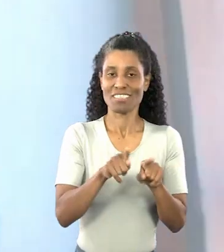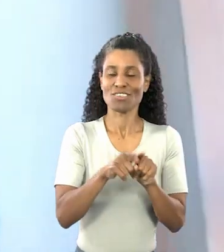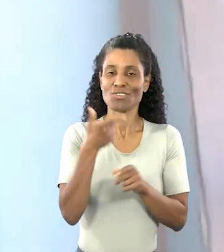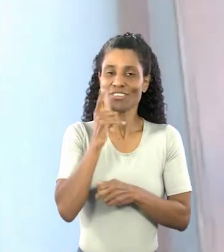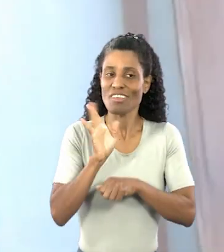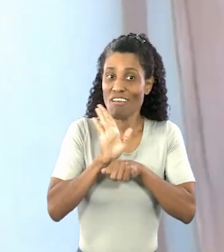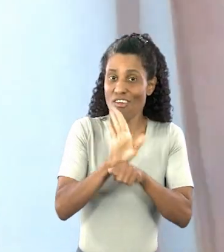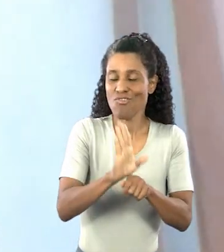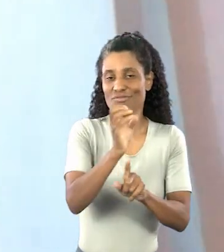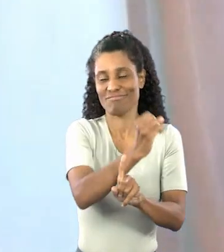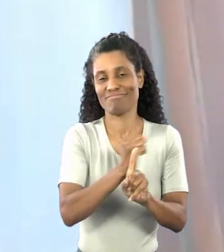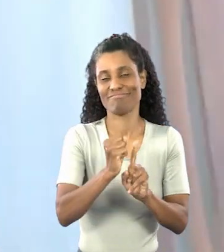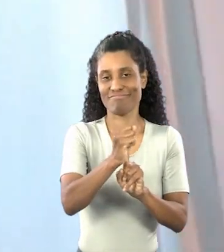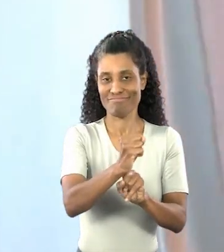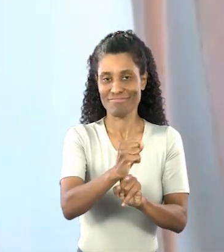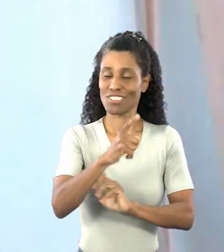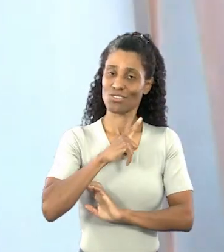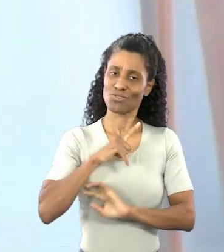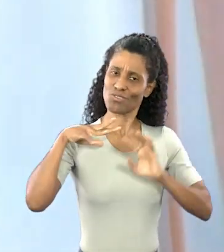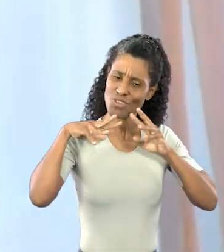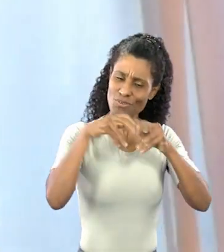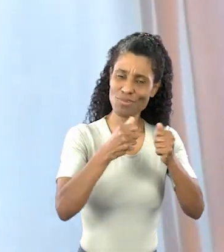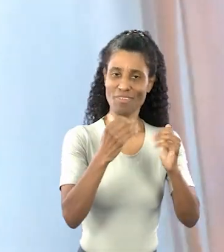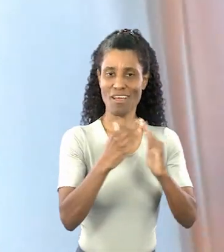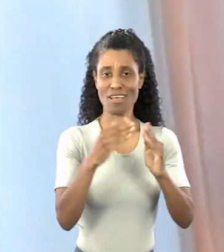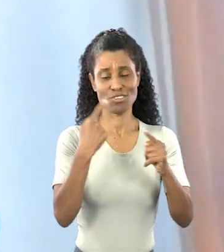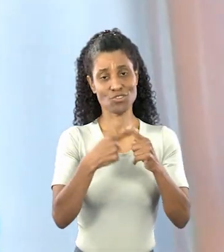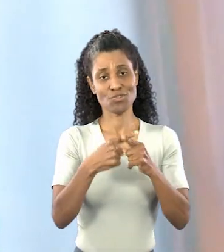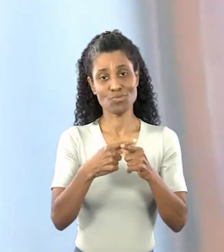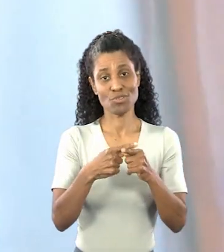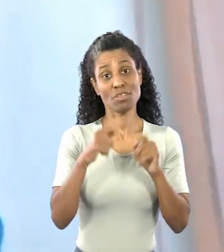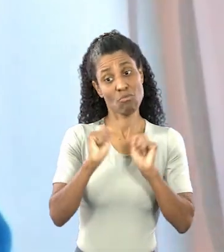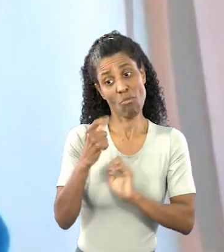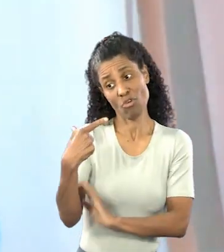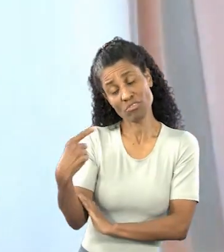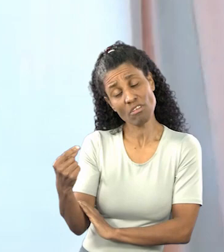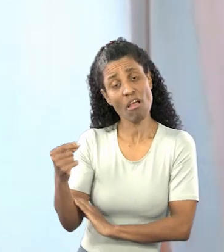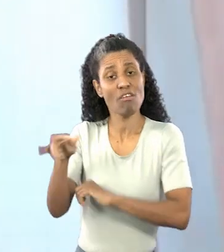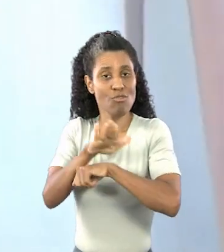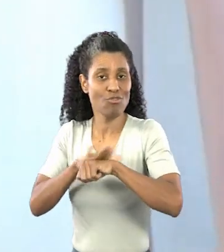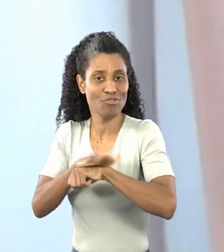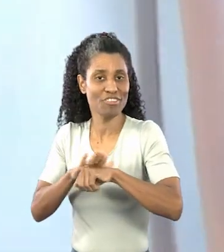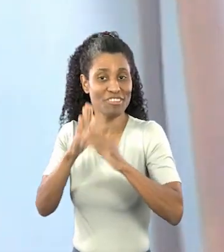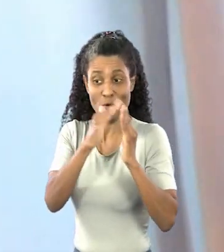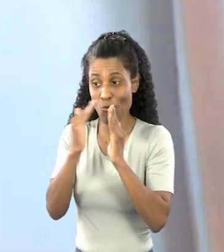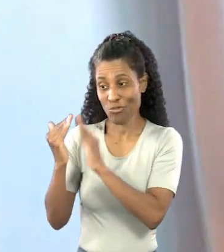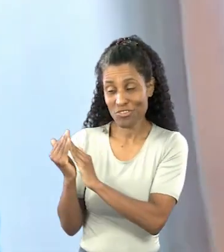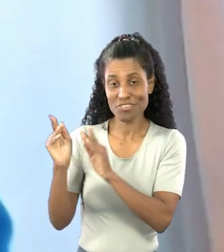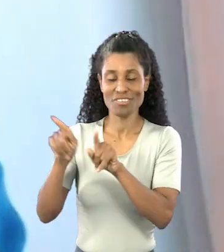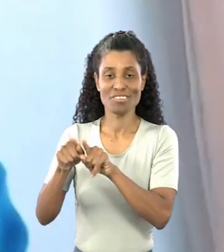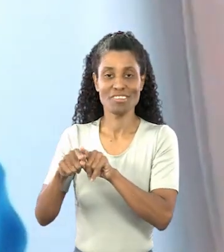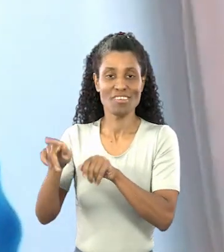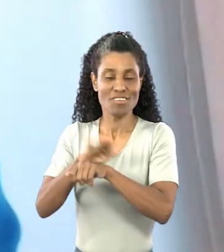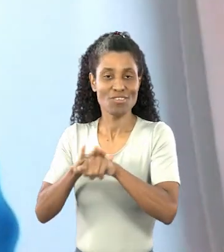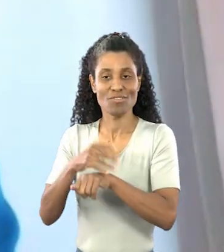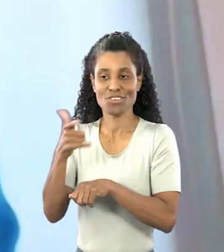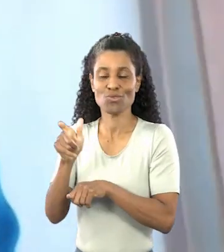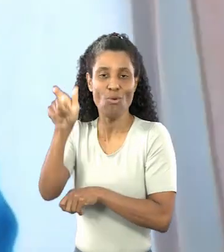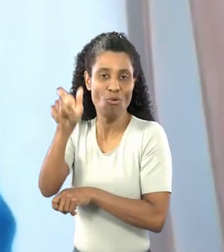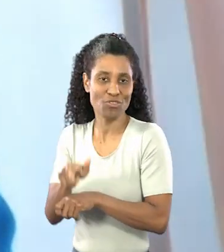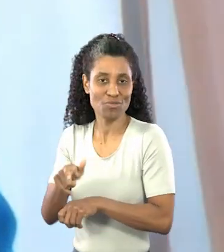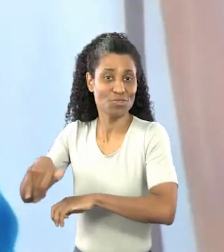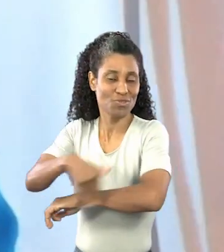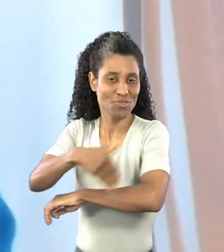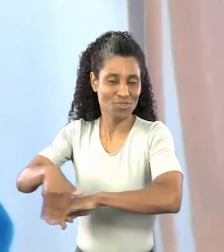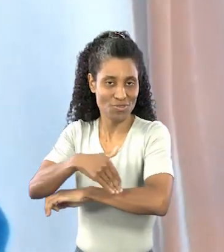Favorece a socialização, por exemplo, você tem um bichinho de estimação, você sai, conversa com o vizinho, você conversa com outras pessoas que